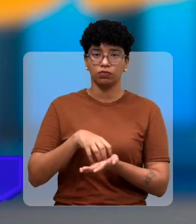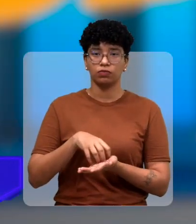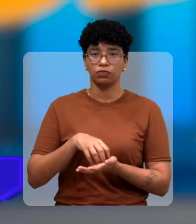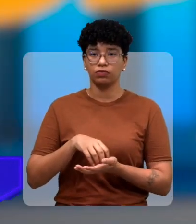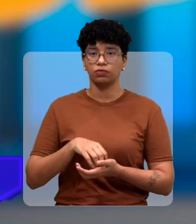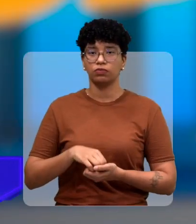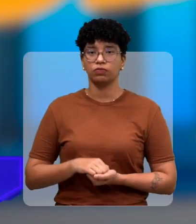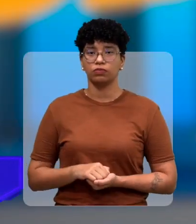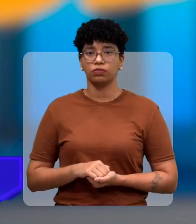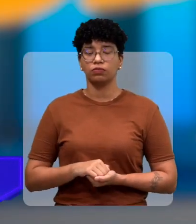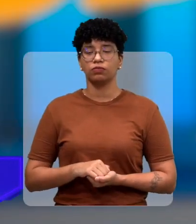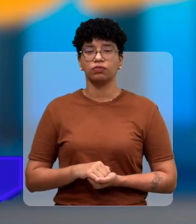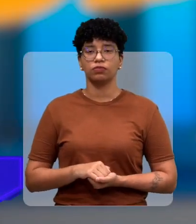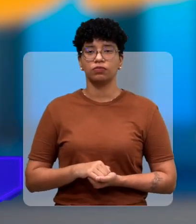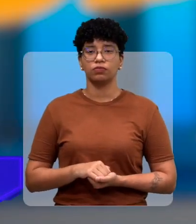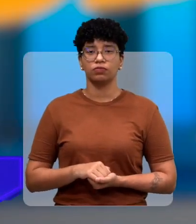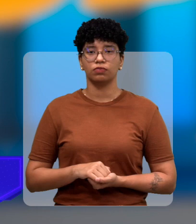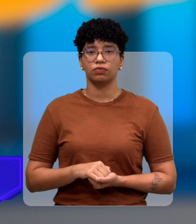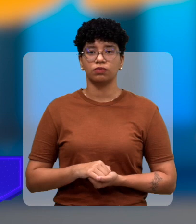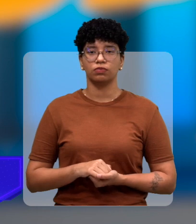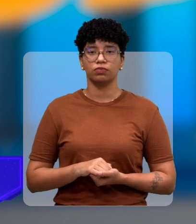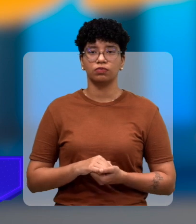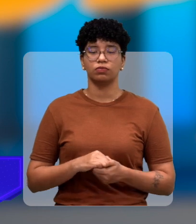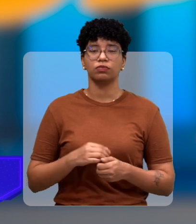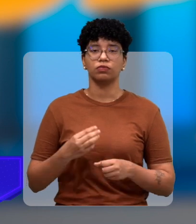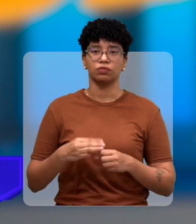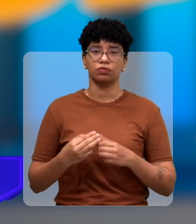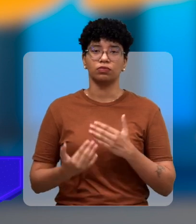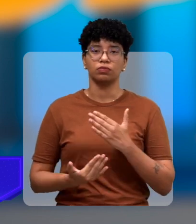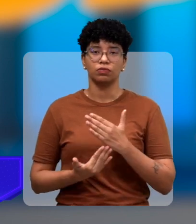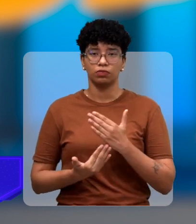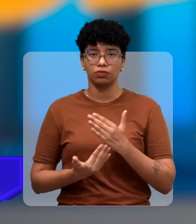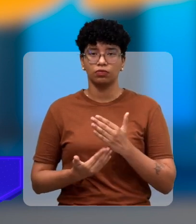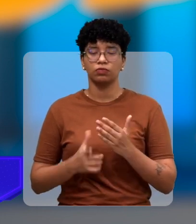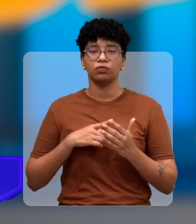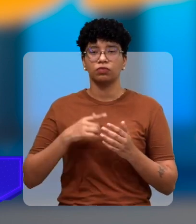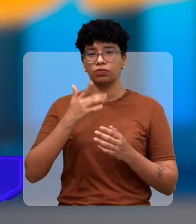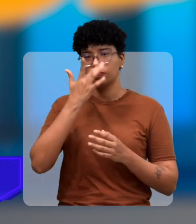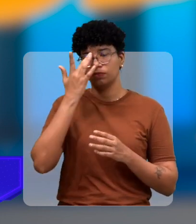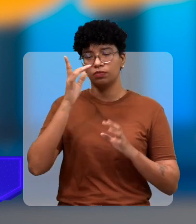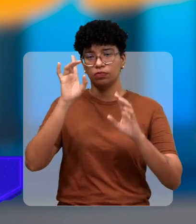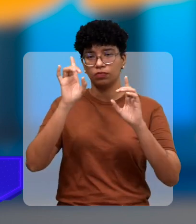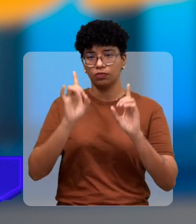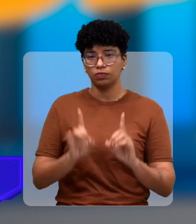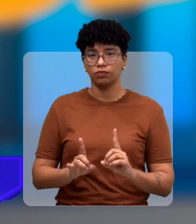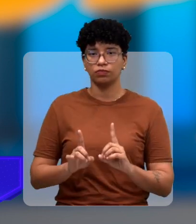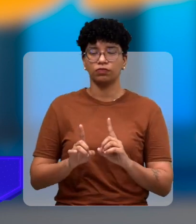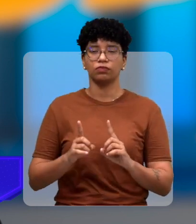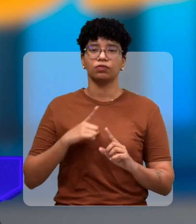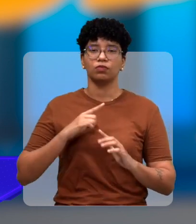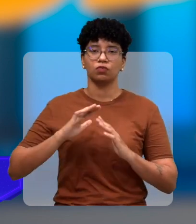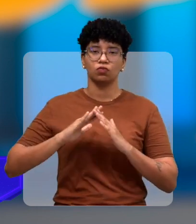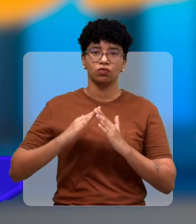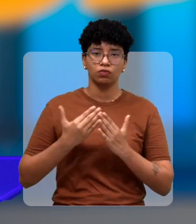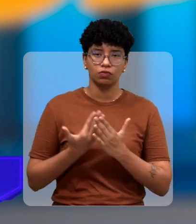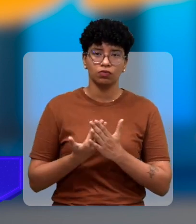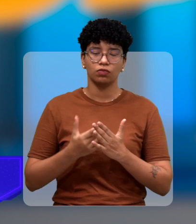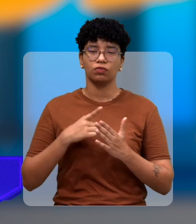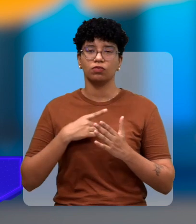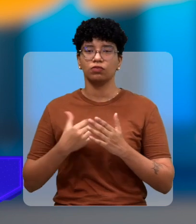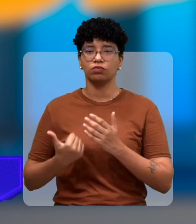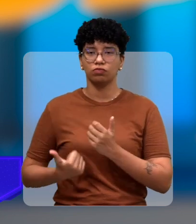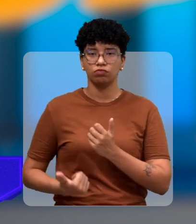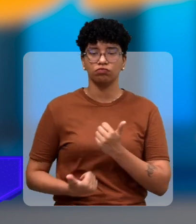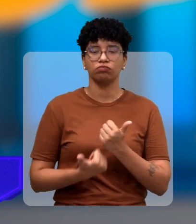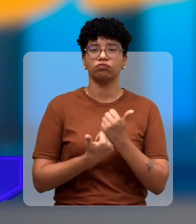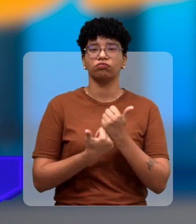municipal, né? De que cuida de pessoas com deficiência, onde eles têm uma escola, nós temos